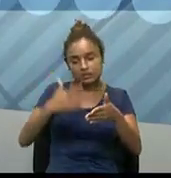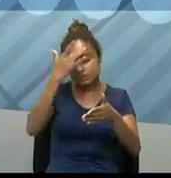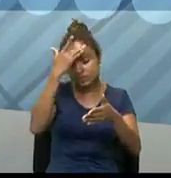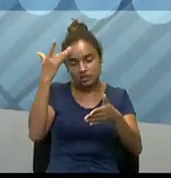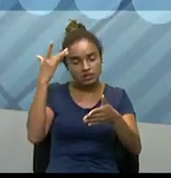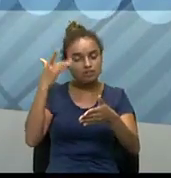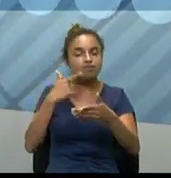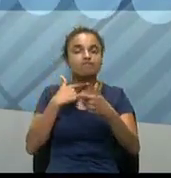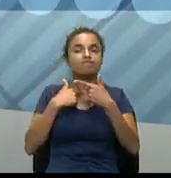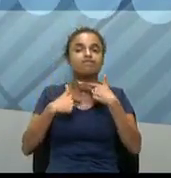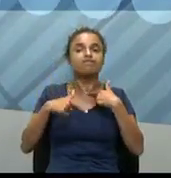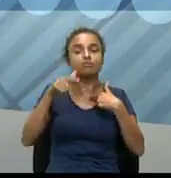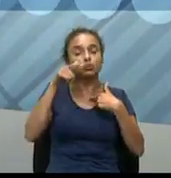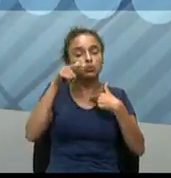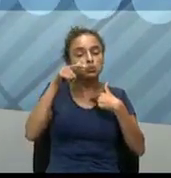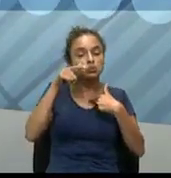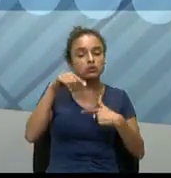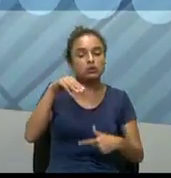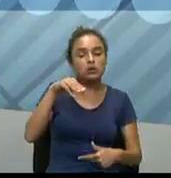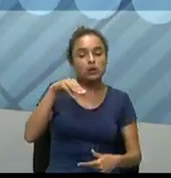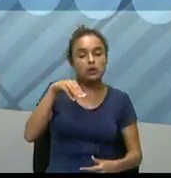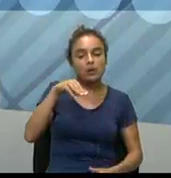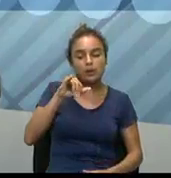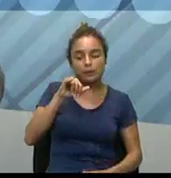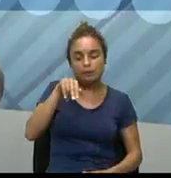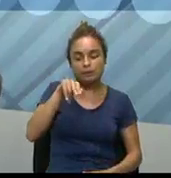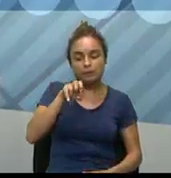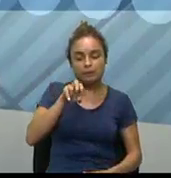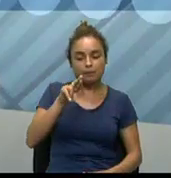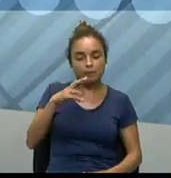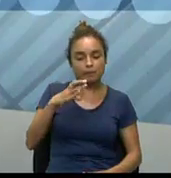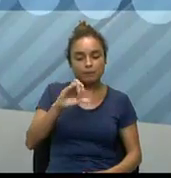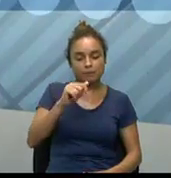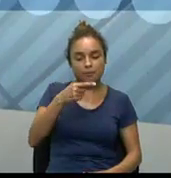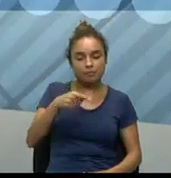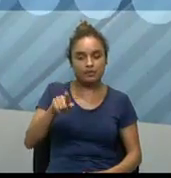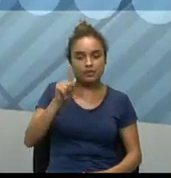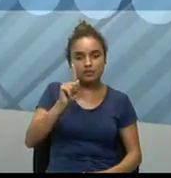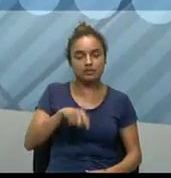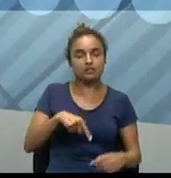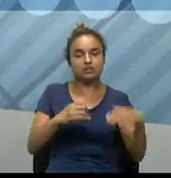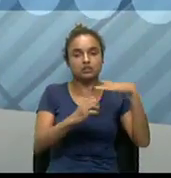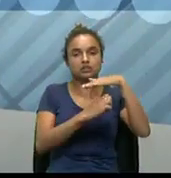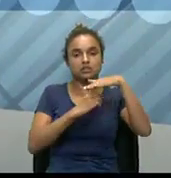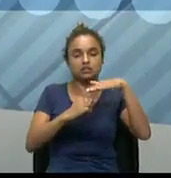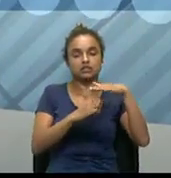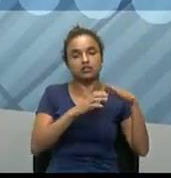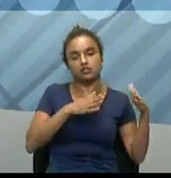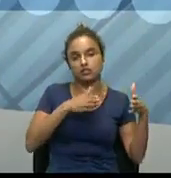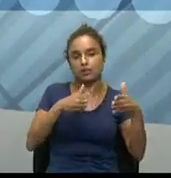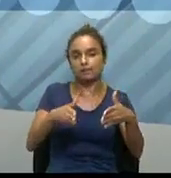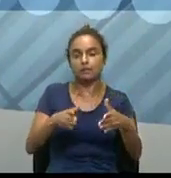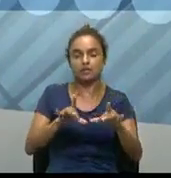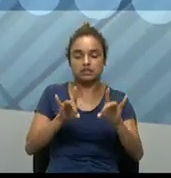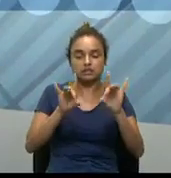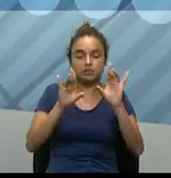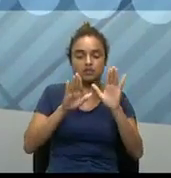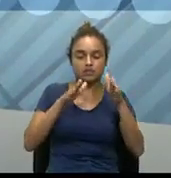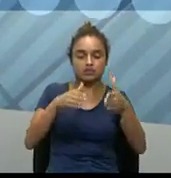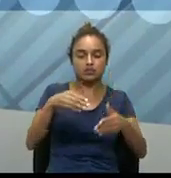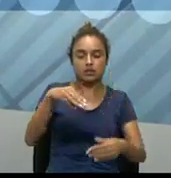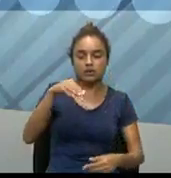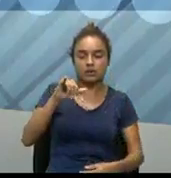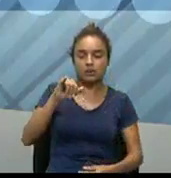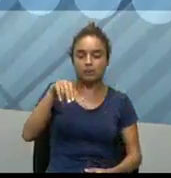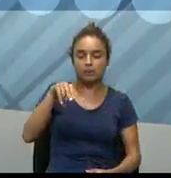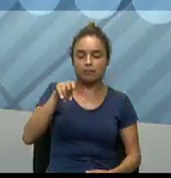interessadas em mineração e que eles, né, então, fazem uma empresa especializada em mineração, tá, então, explicando para